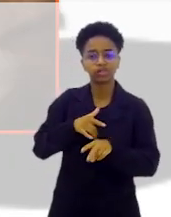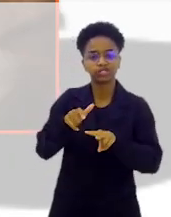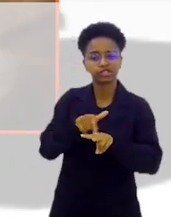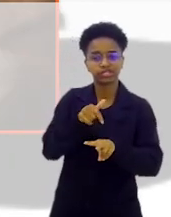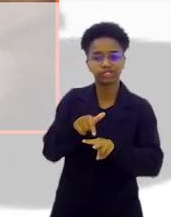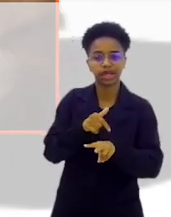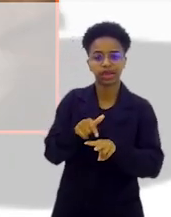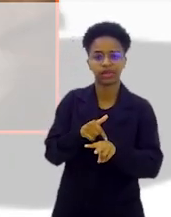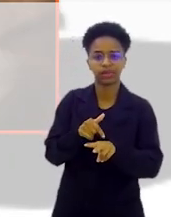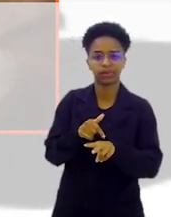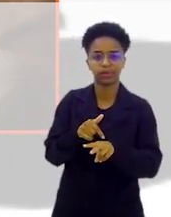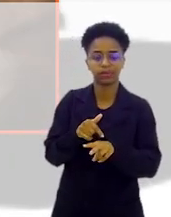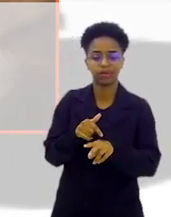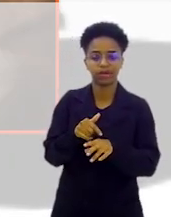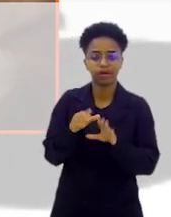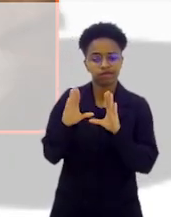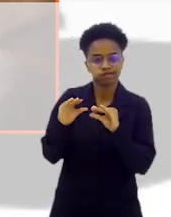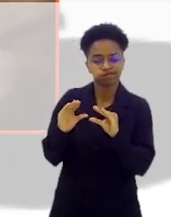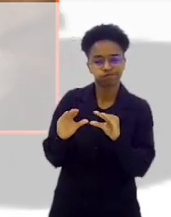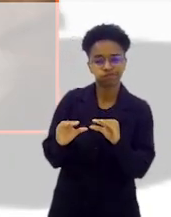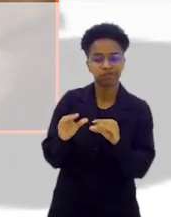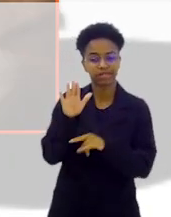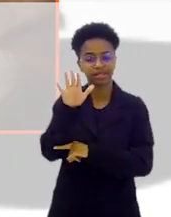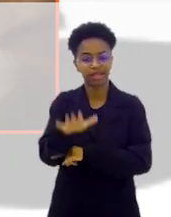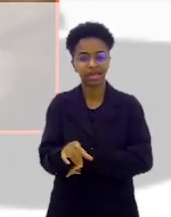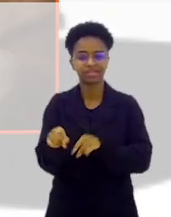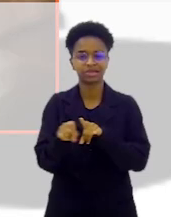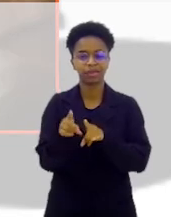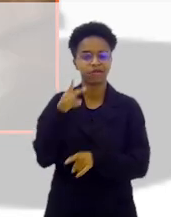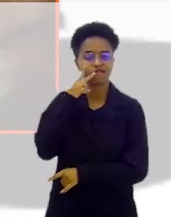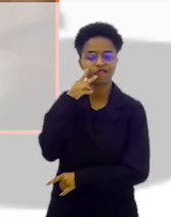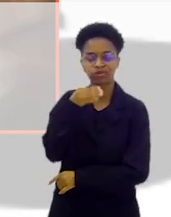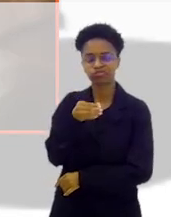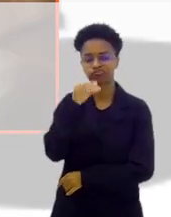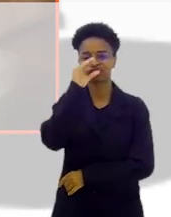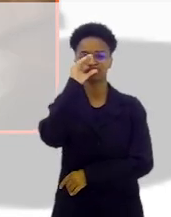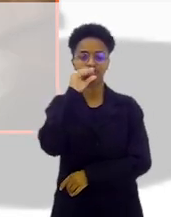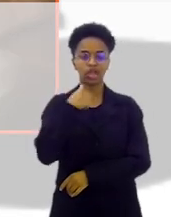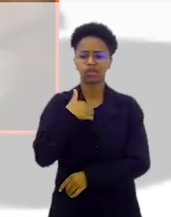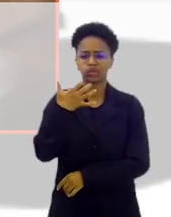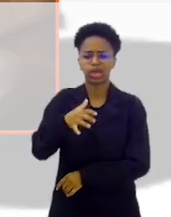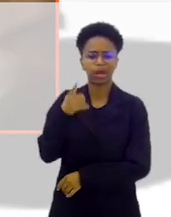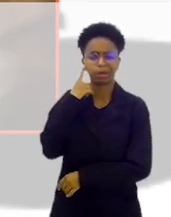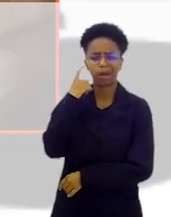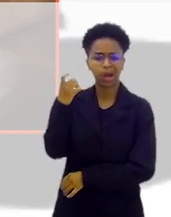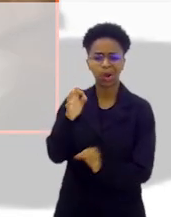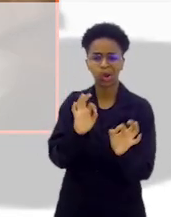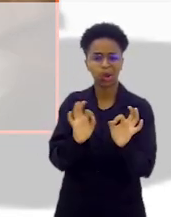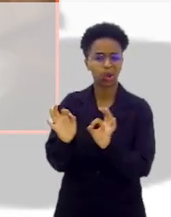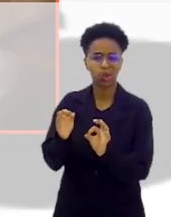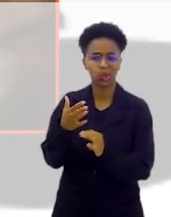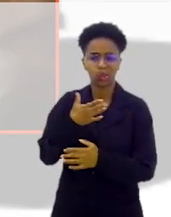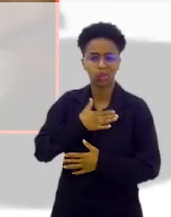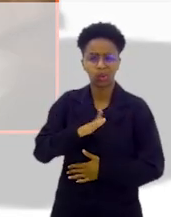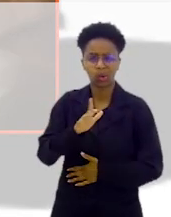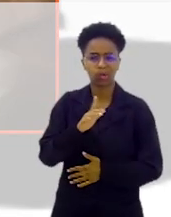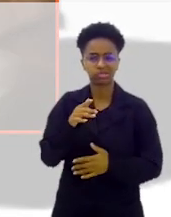a chinela macia de tarde, beber meu copo de vinho e não quero barulho, não quero